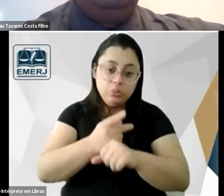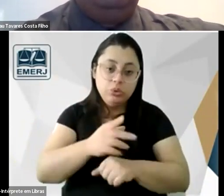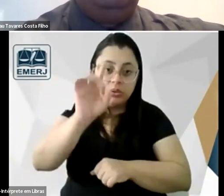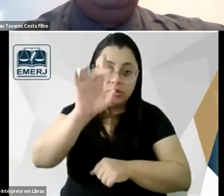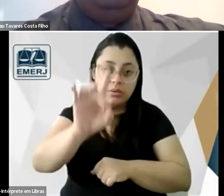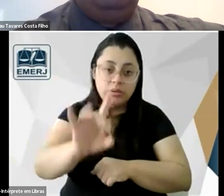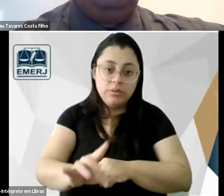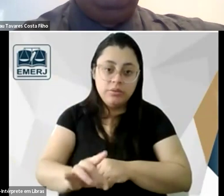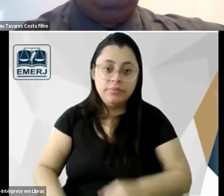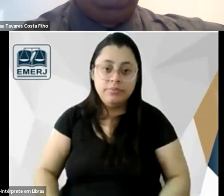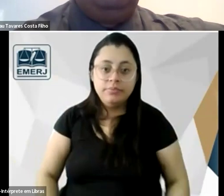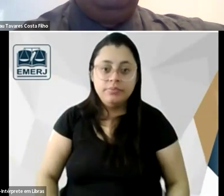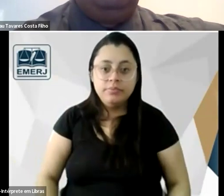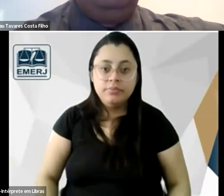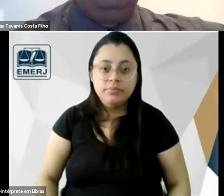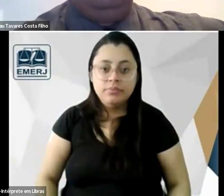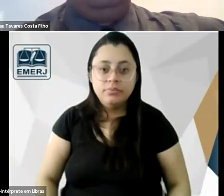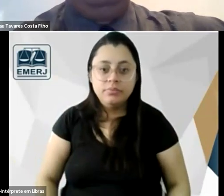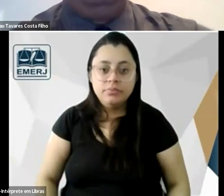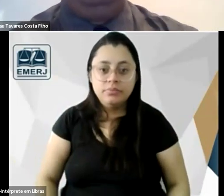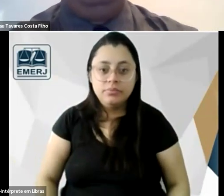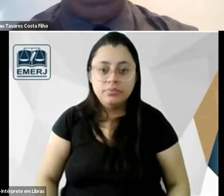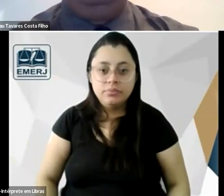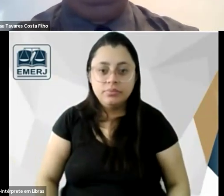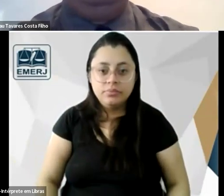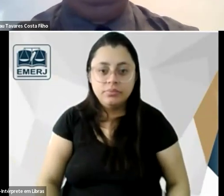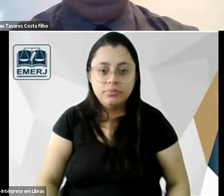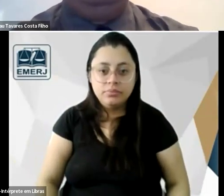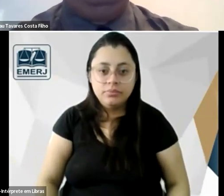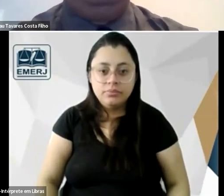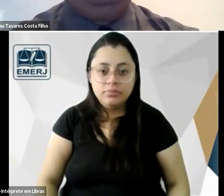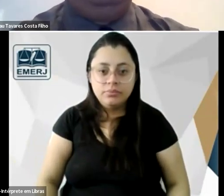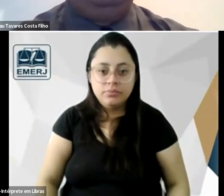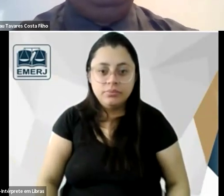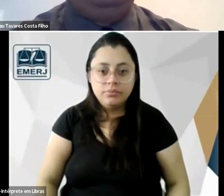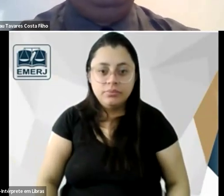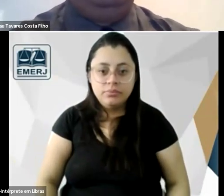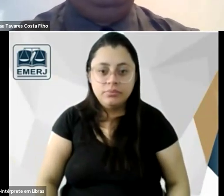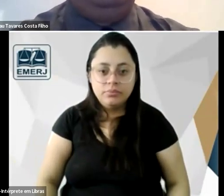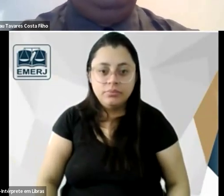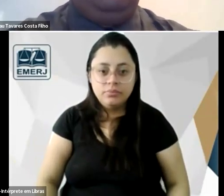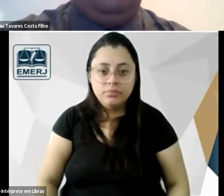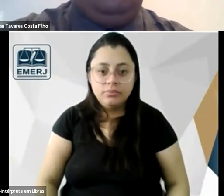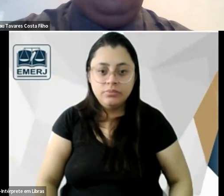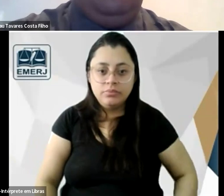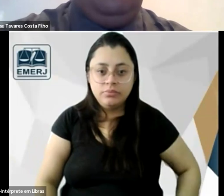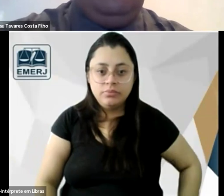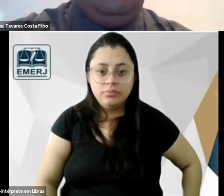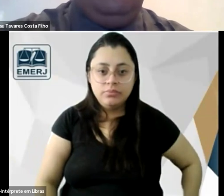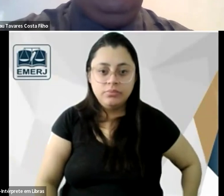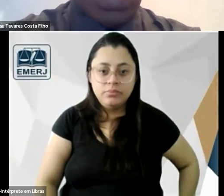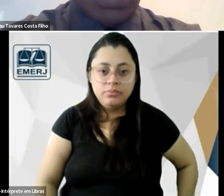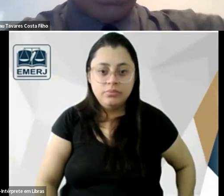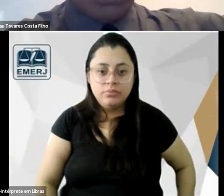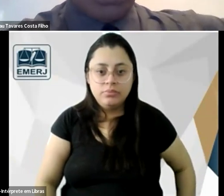de letras e aí se os senhores puderem entrar em contato com eles passarem tudo porque acho que eles querem talvez convidar para algum evento alguma coisa nesse